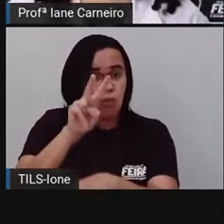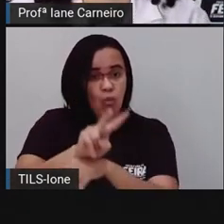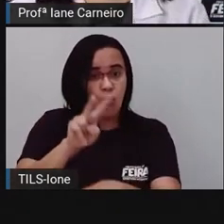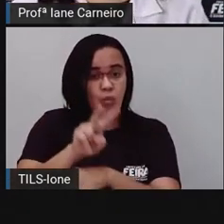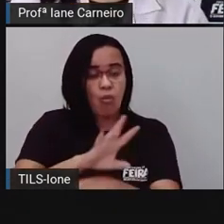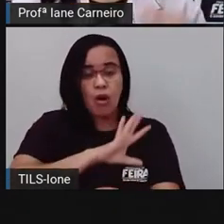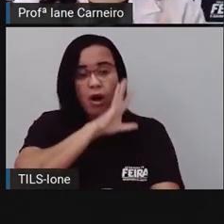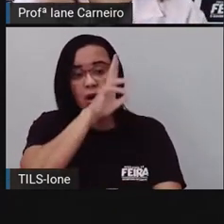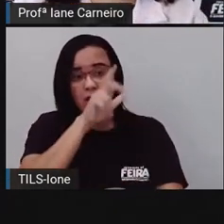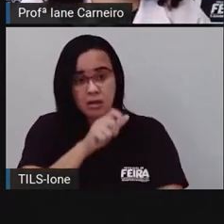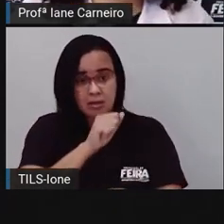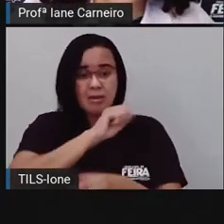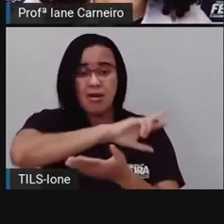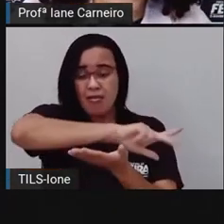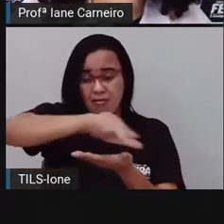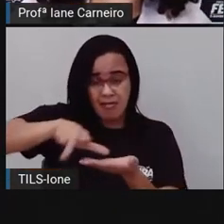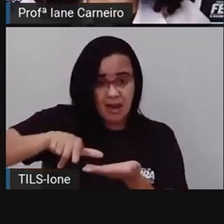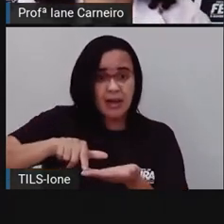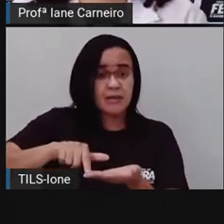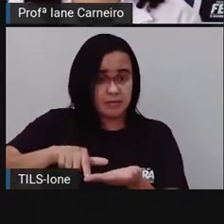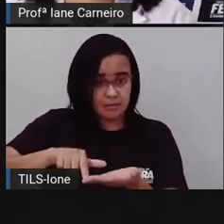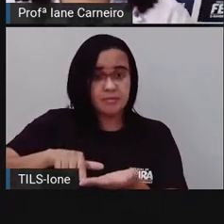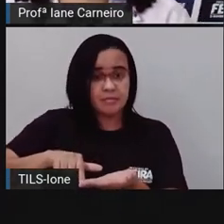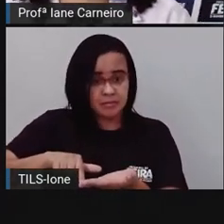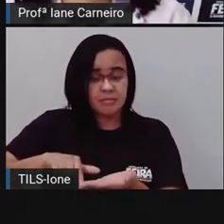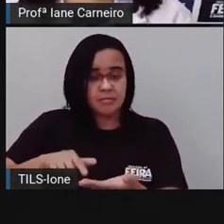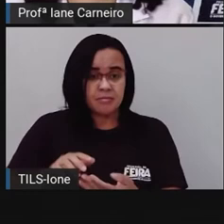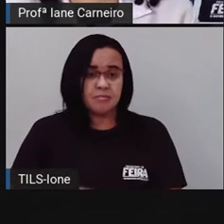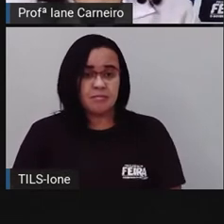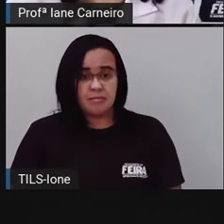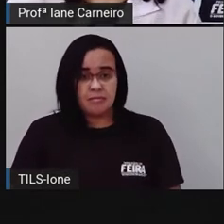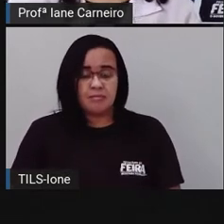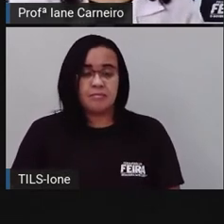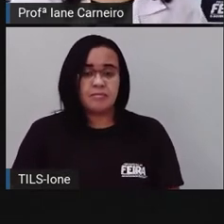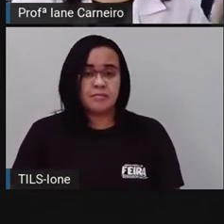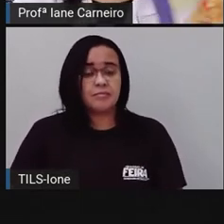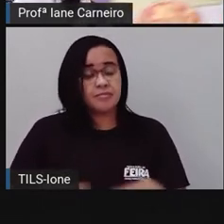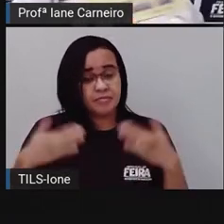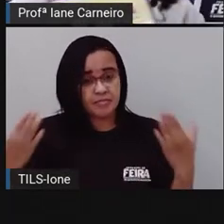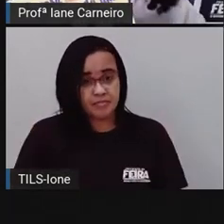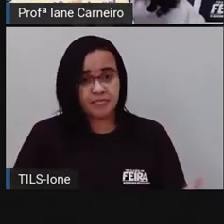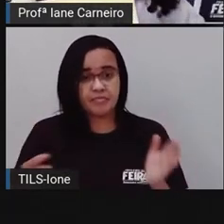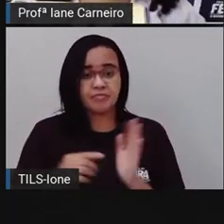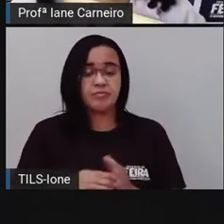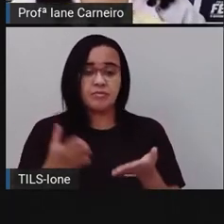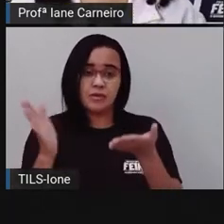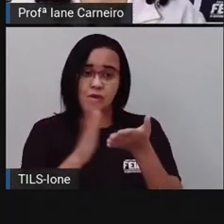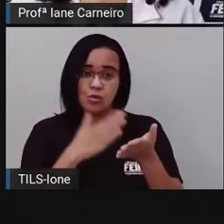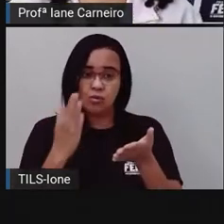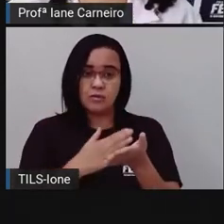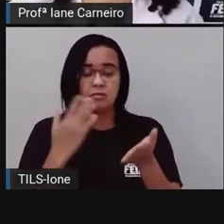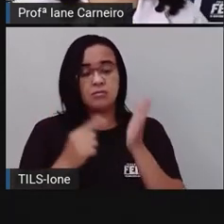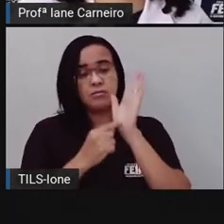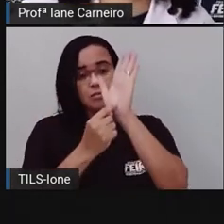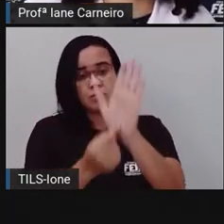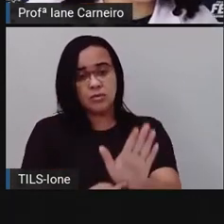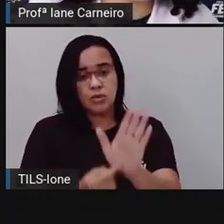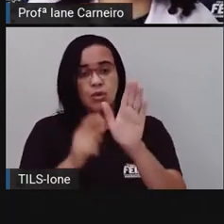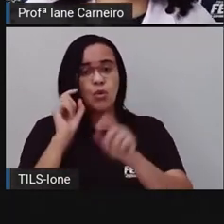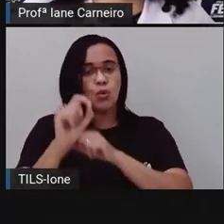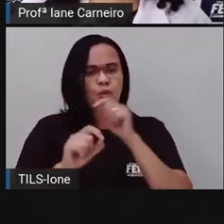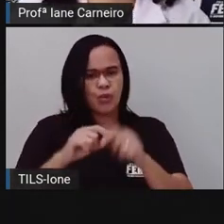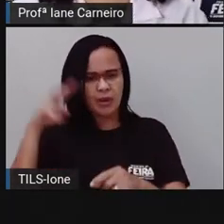né? Para que nem eles fiquem prejudicados, nem nós, né? Então, aqui, como o livro mostrou, quando falou do